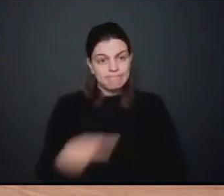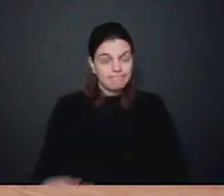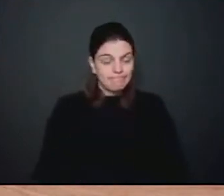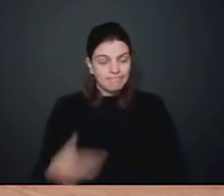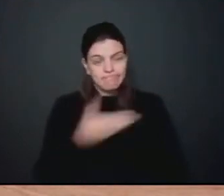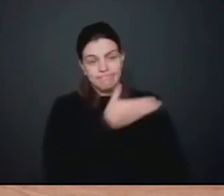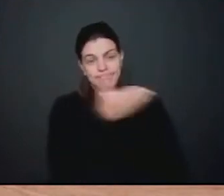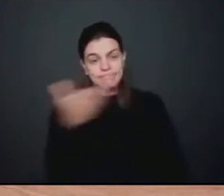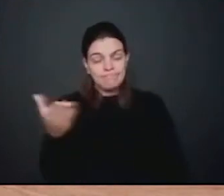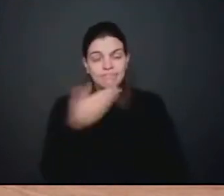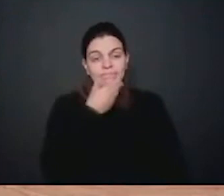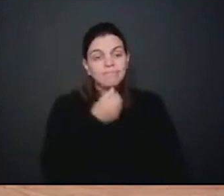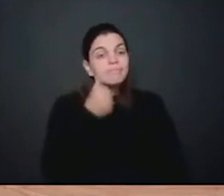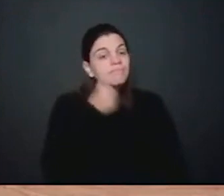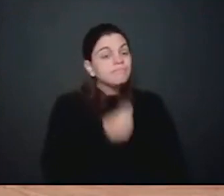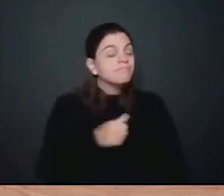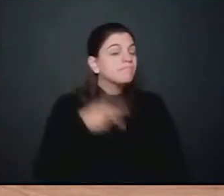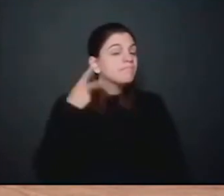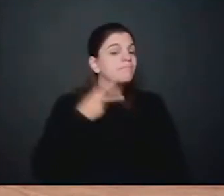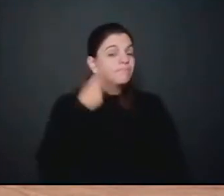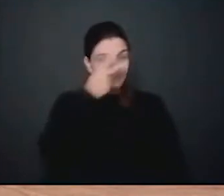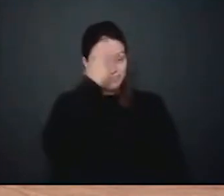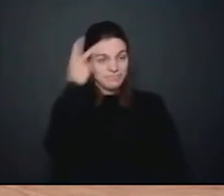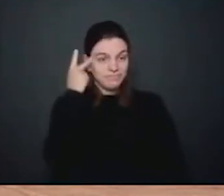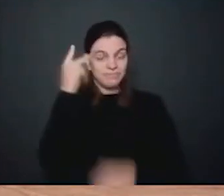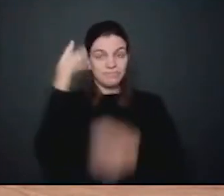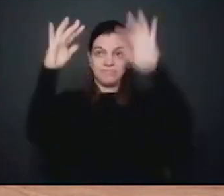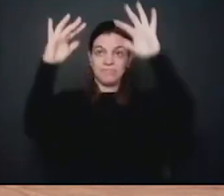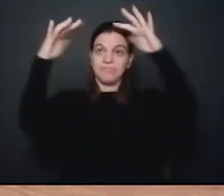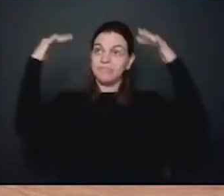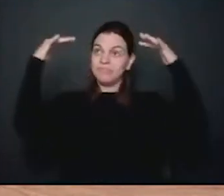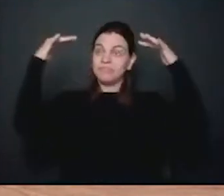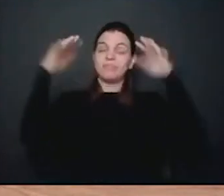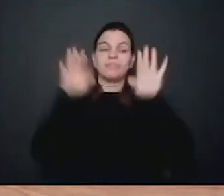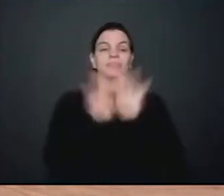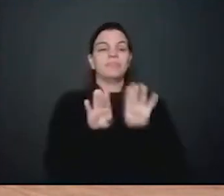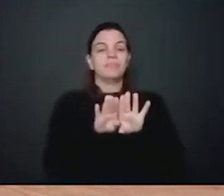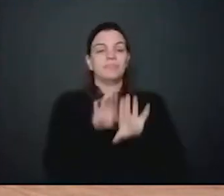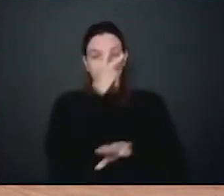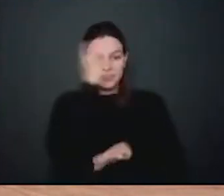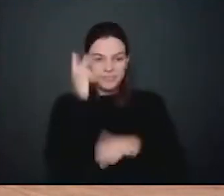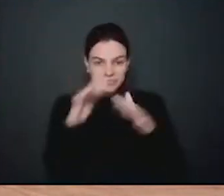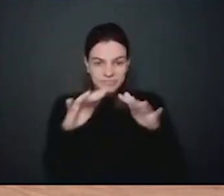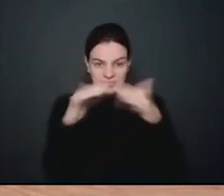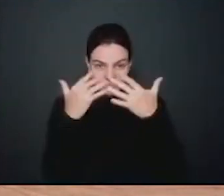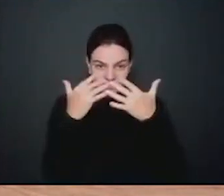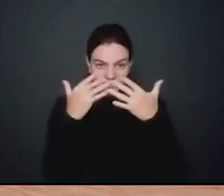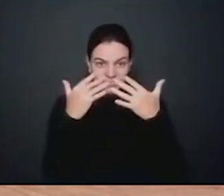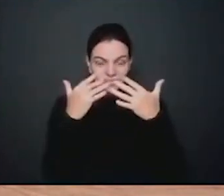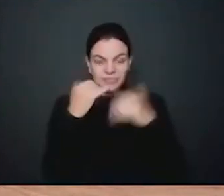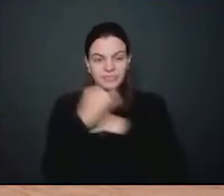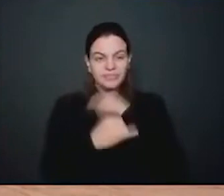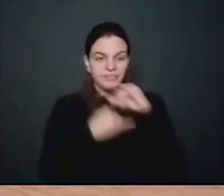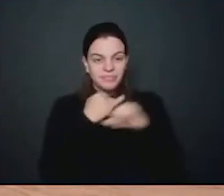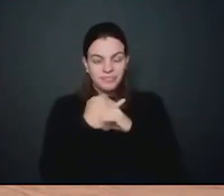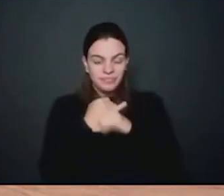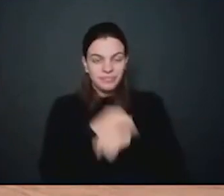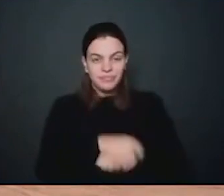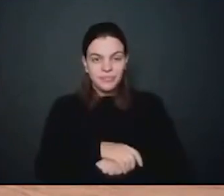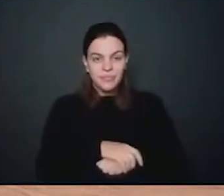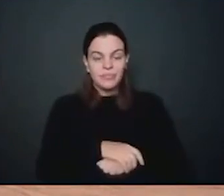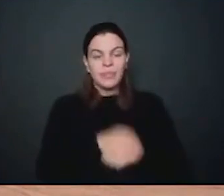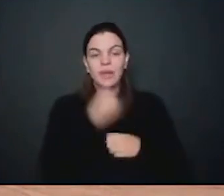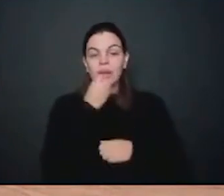a nossa sessão presencialmente e também a todos que acompanham a nossa sessão pelas redes sociais. Muito bom dia.